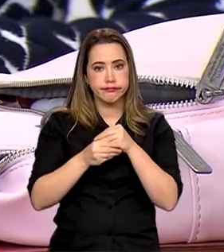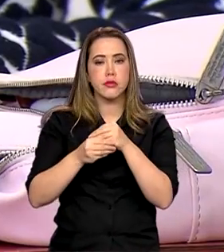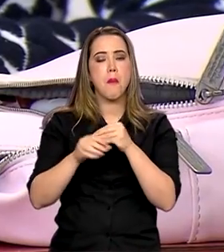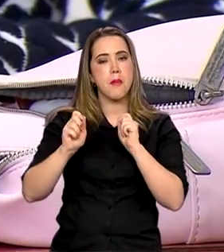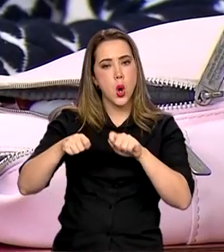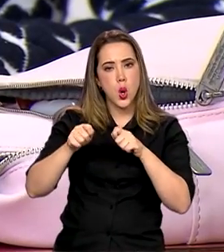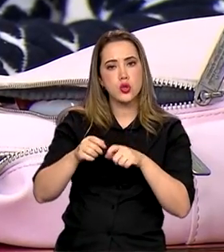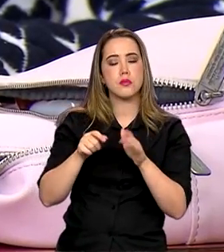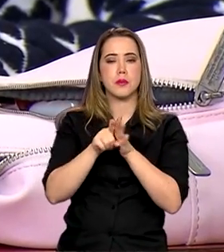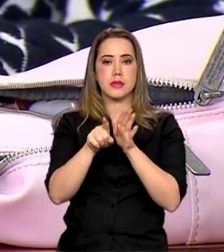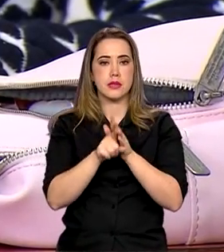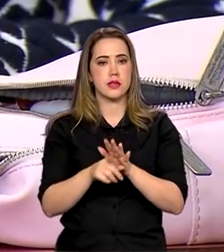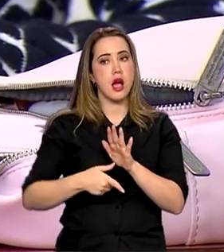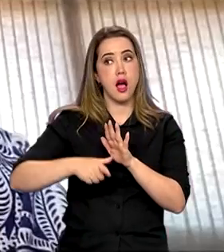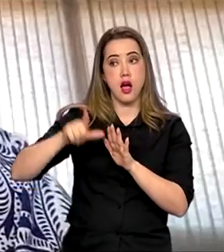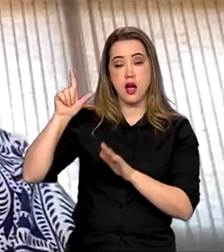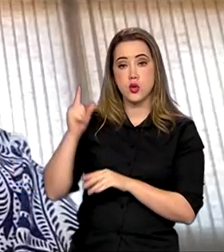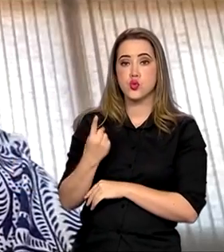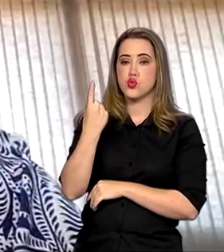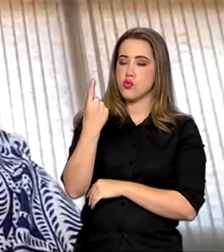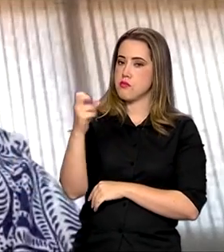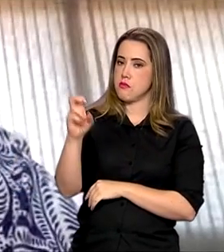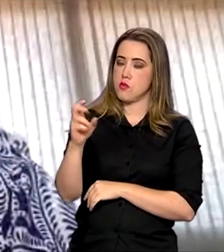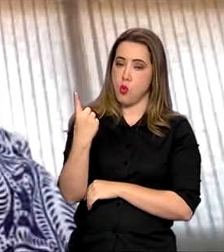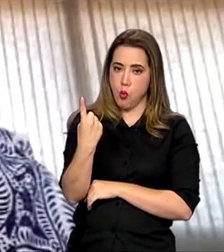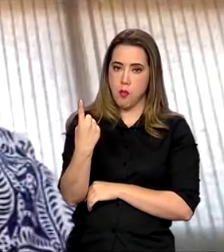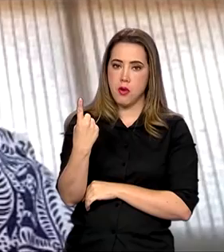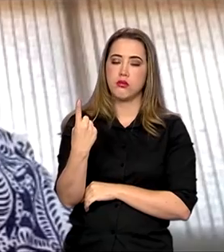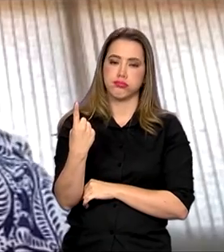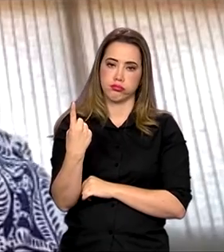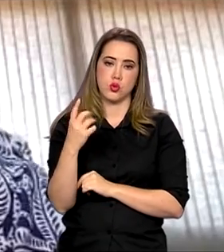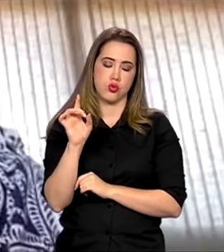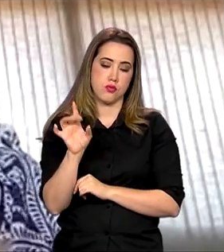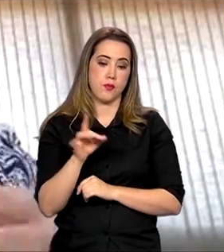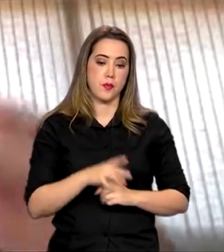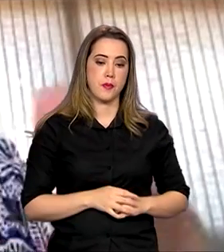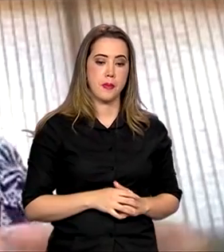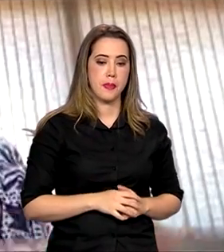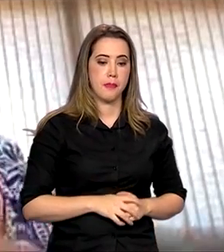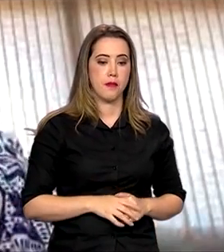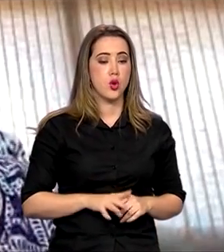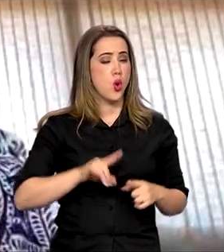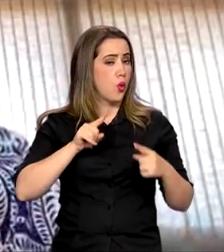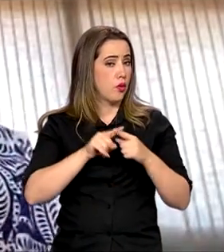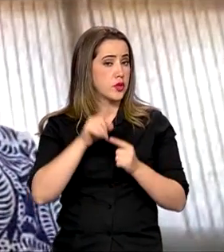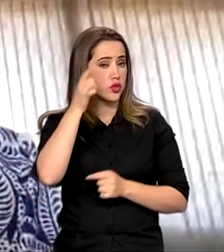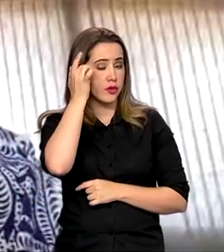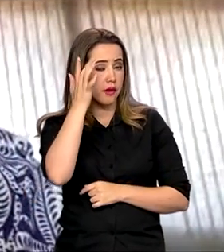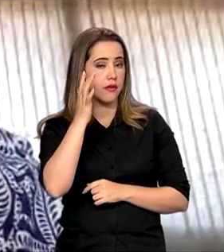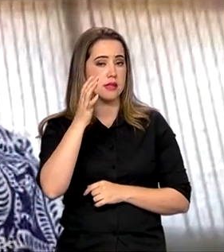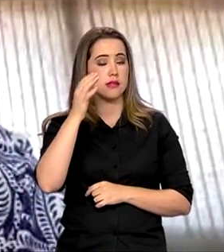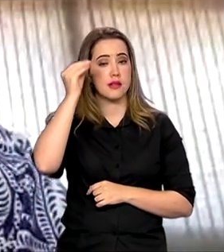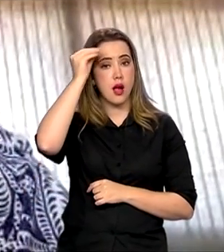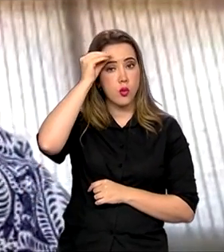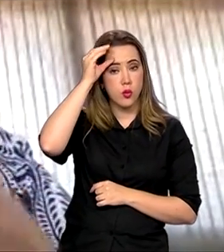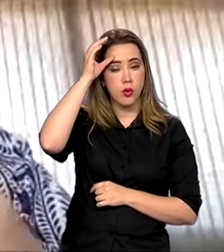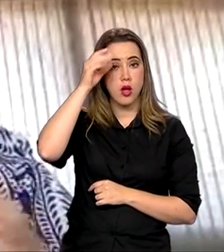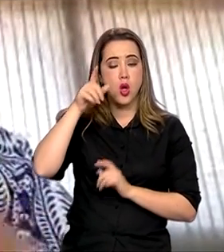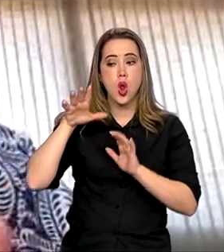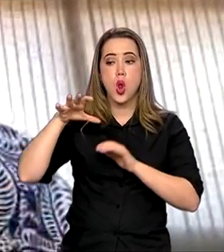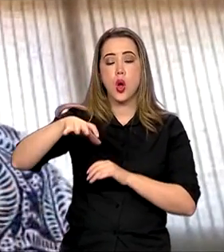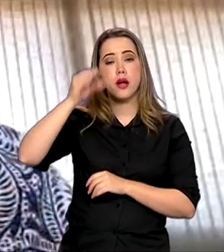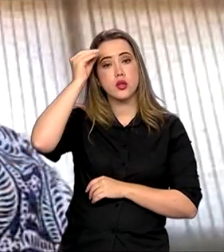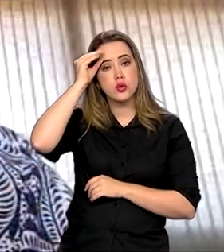uma bolsa pública por vez. A ideia aqui também é facilitar para certas áreas do conhecimento, onde há uma